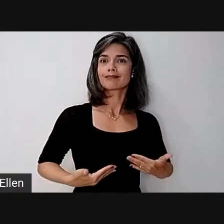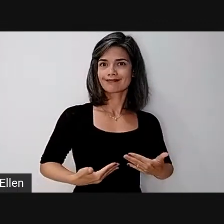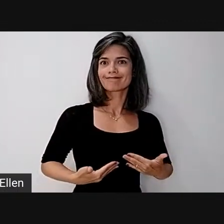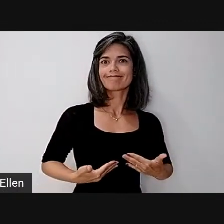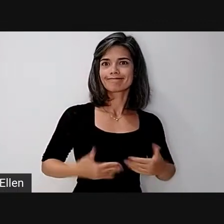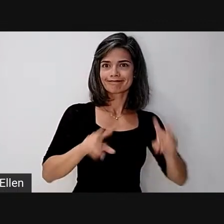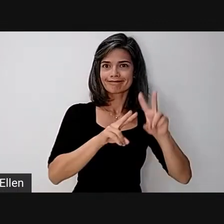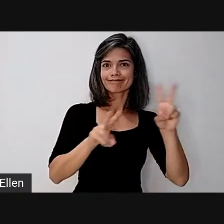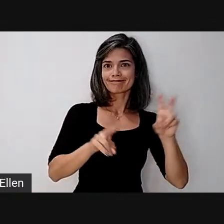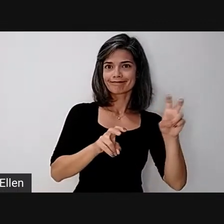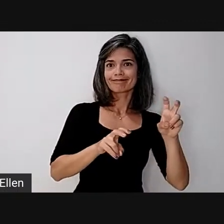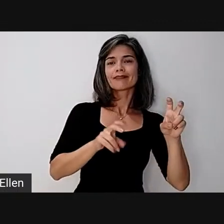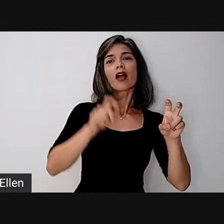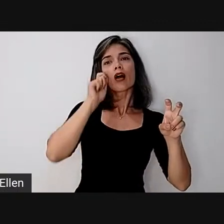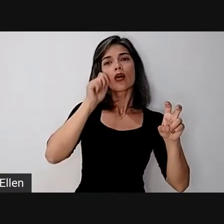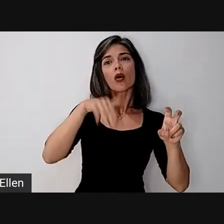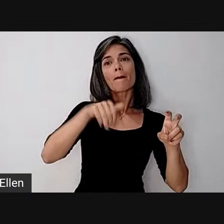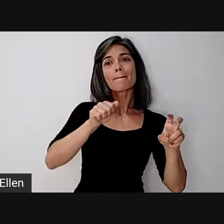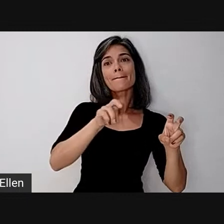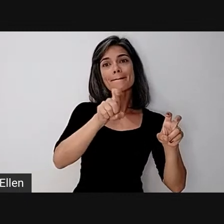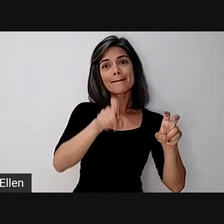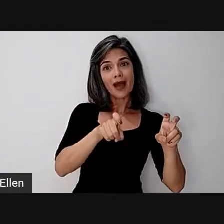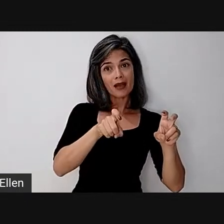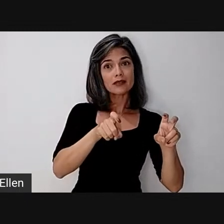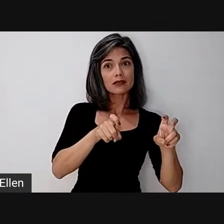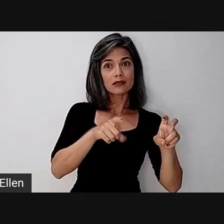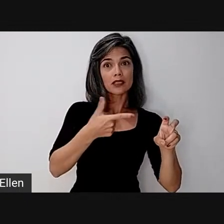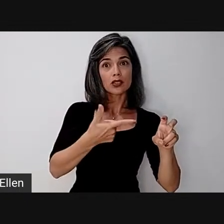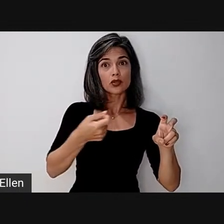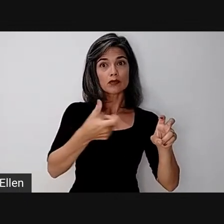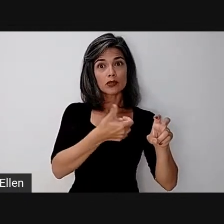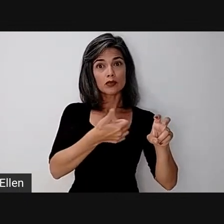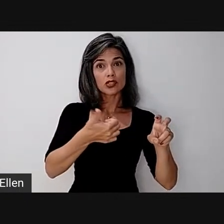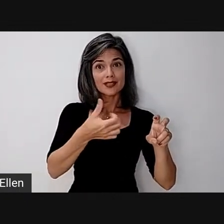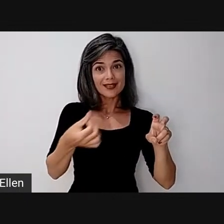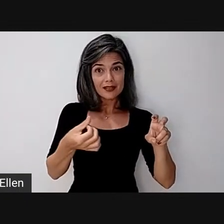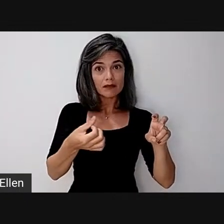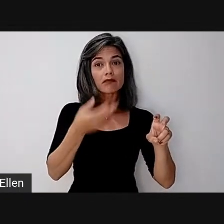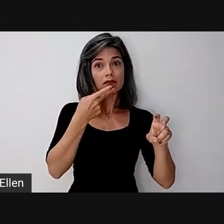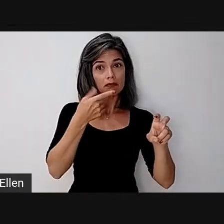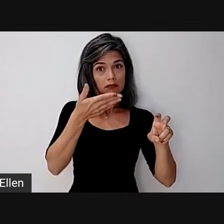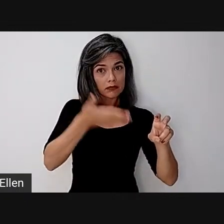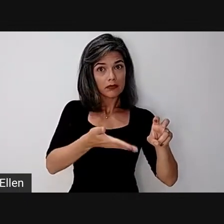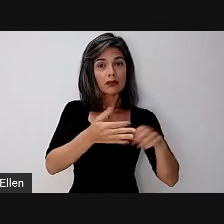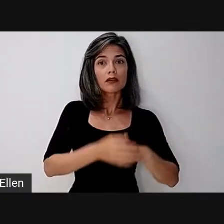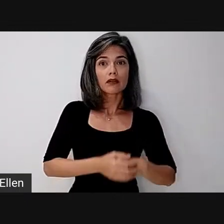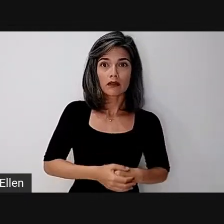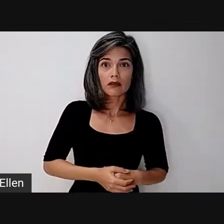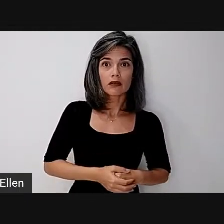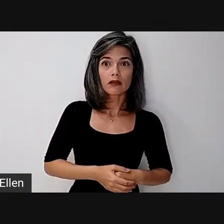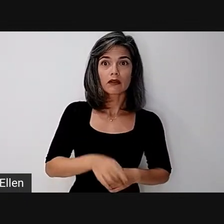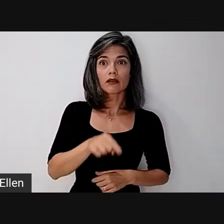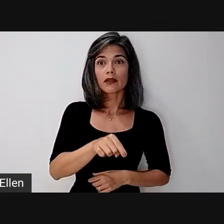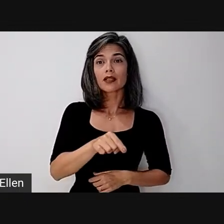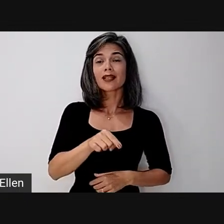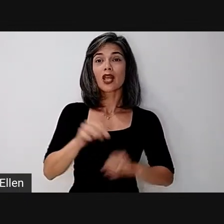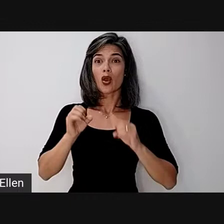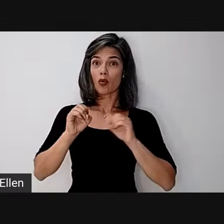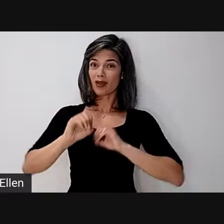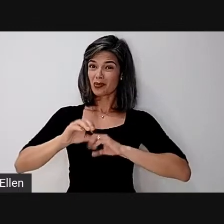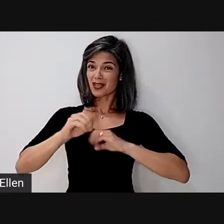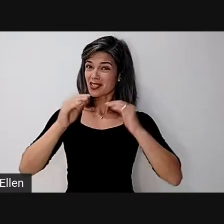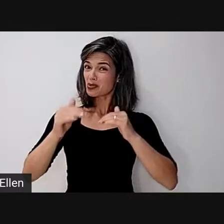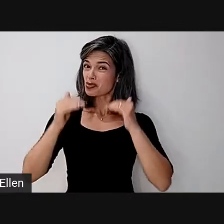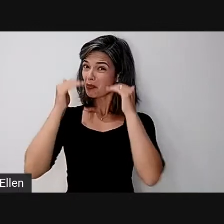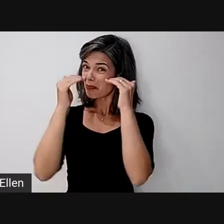2016. Desta forma, fica clara a importância de não se resumir à atividade acadêmica superior, seja